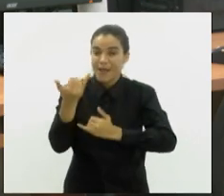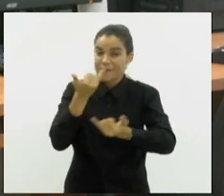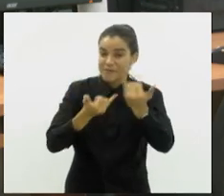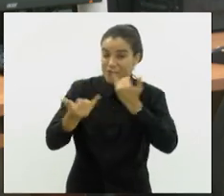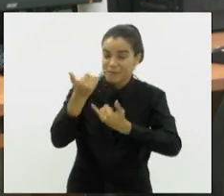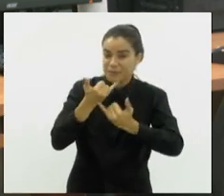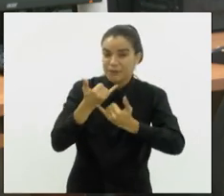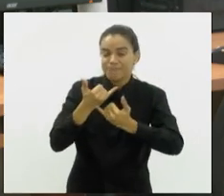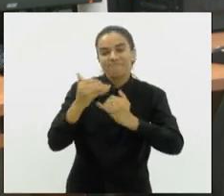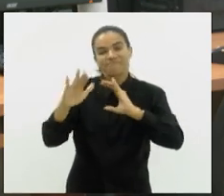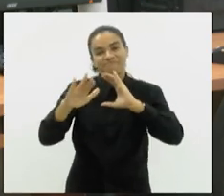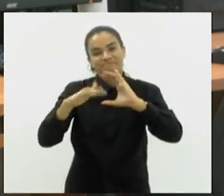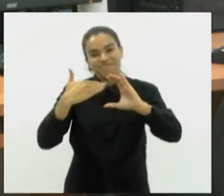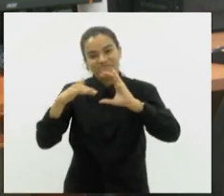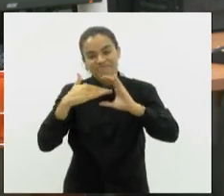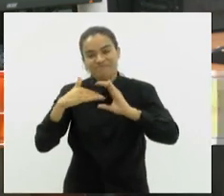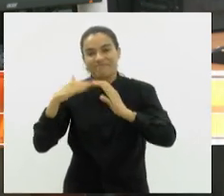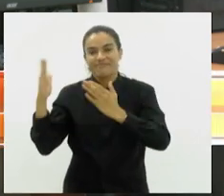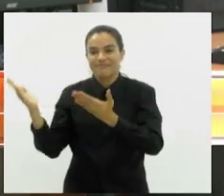acesse o nosso e-mail, que é o